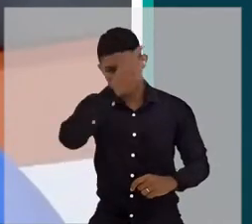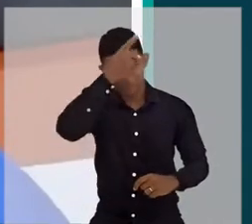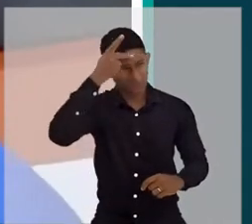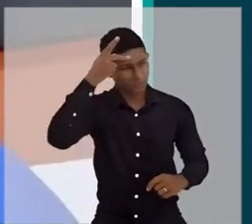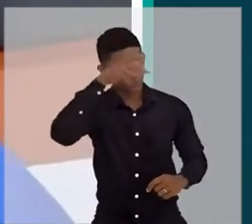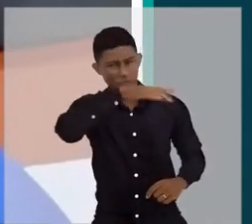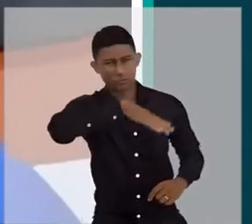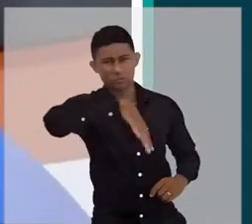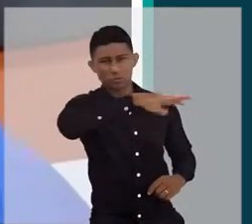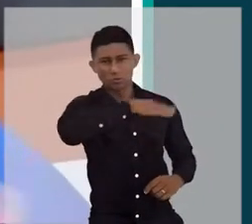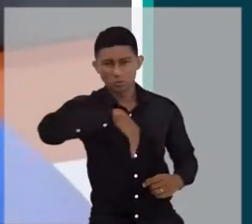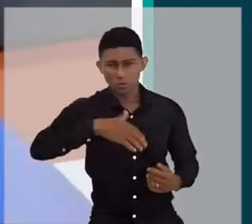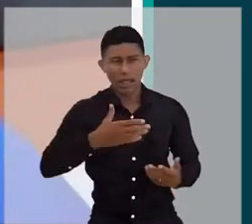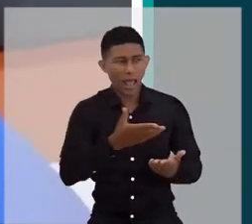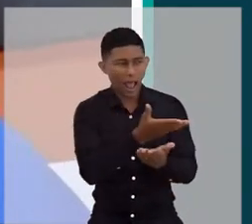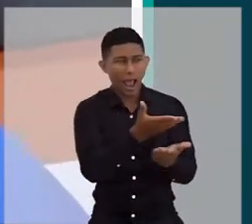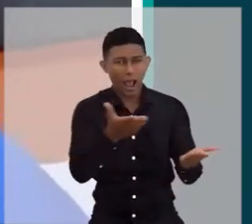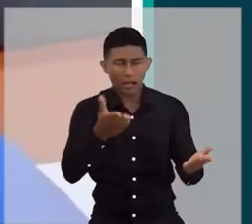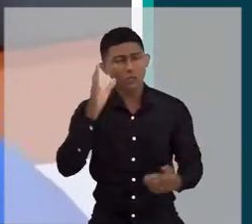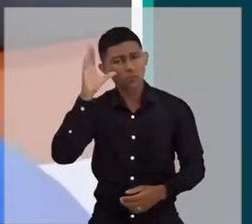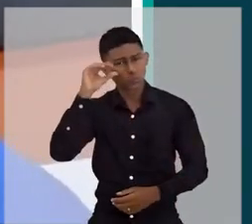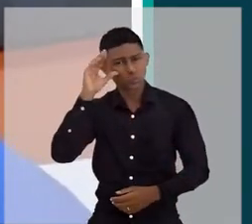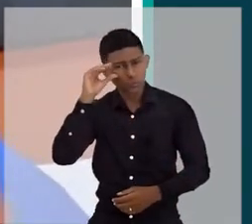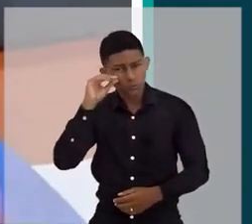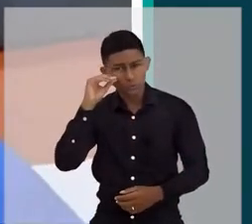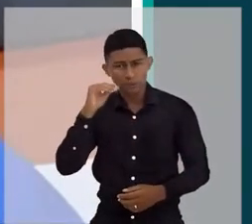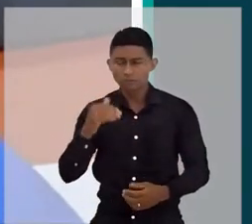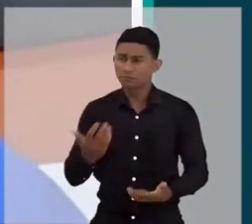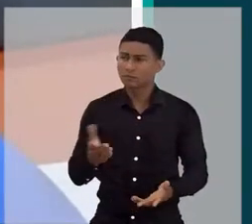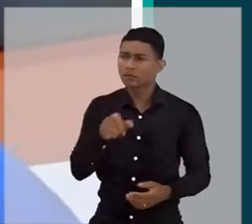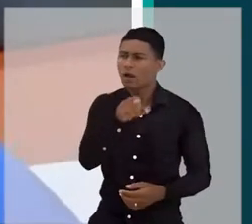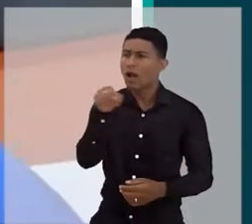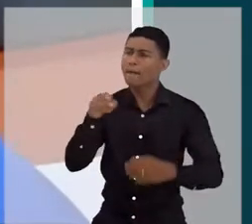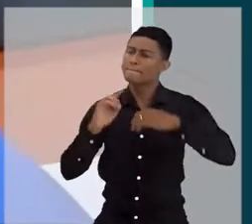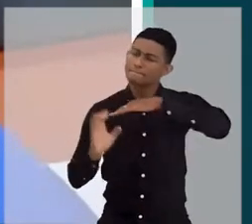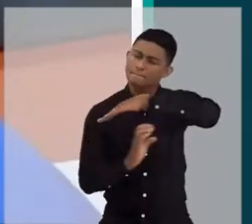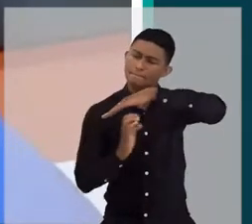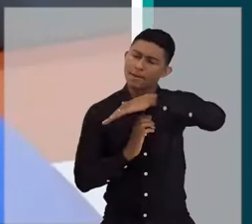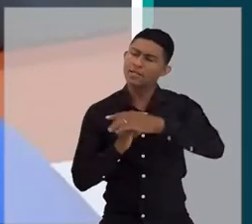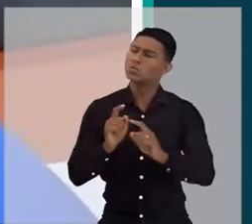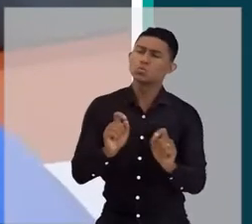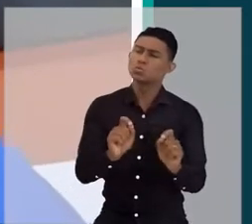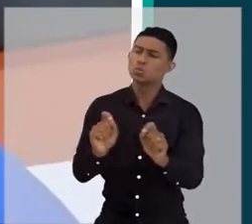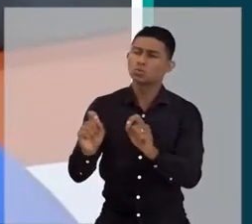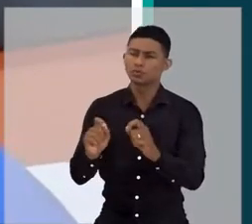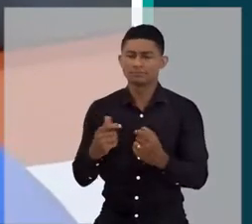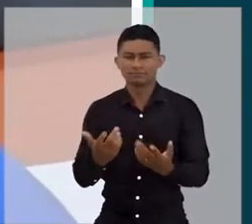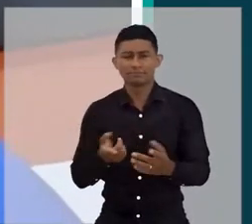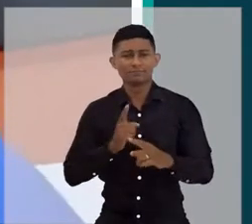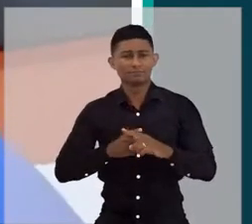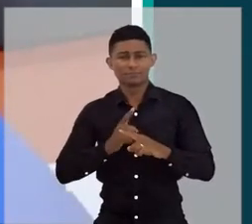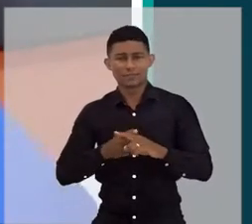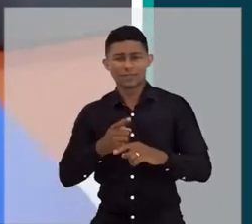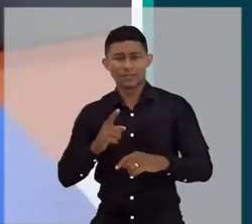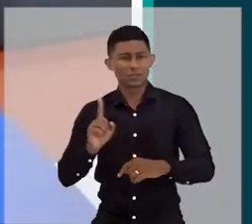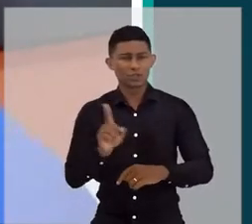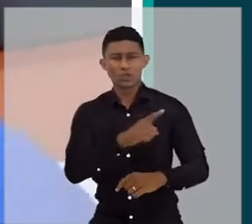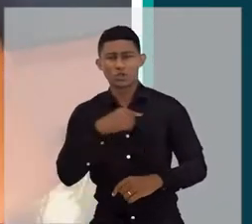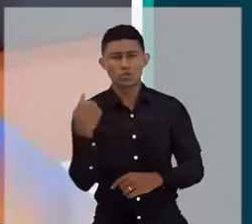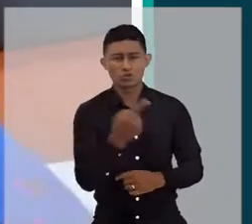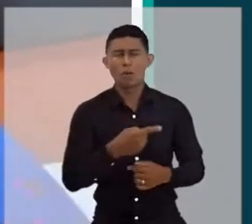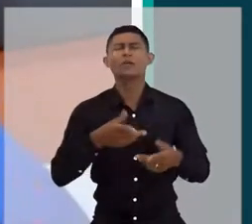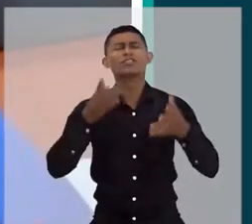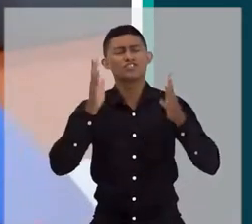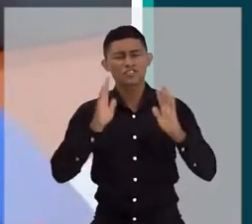às verdades, aos propósitos, enfim, das marcas. Porque quem é que não é influenciador? Nós